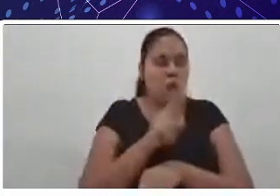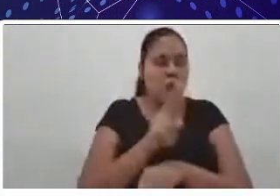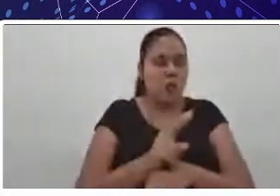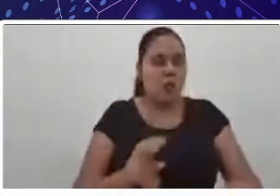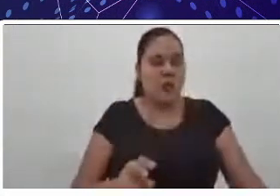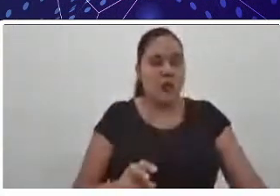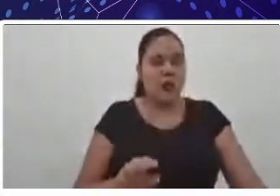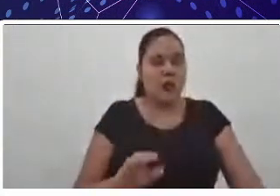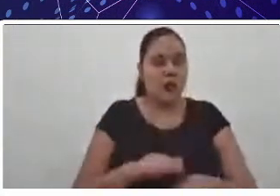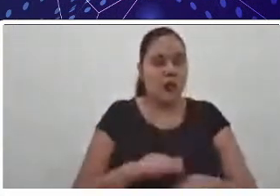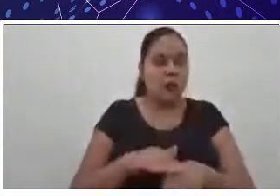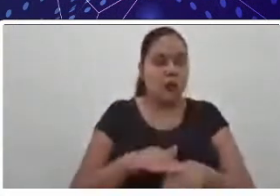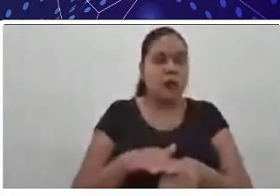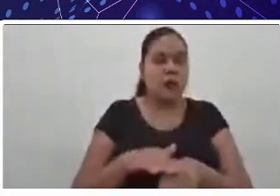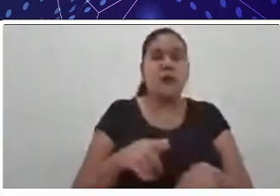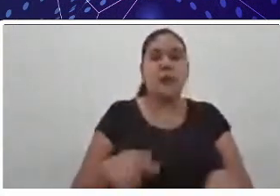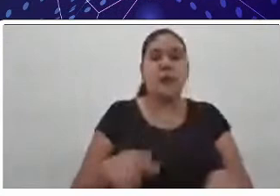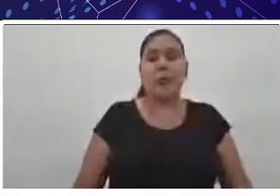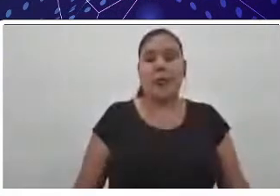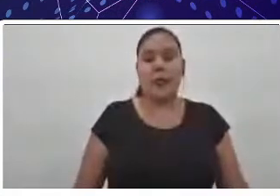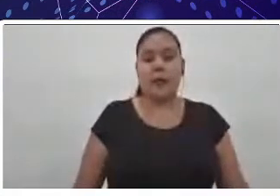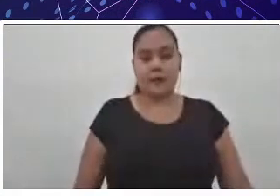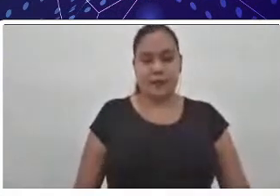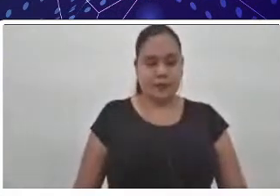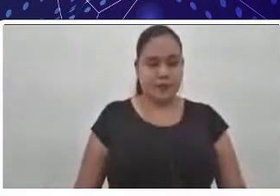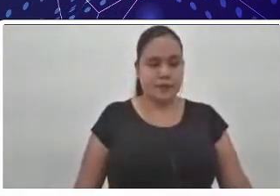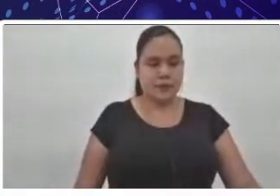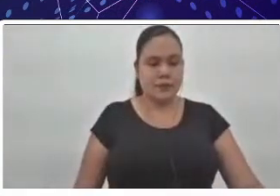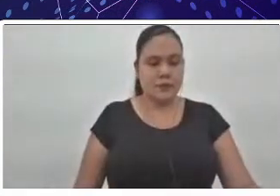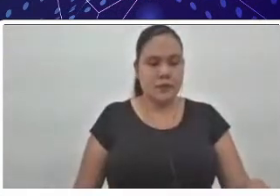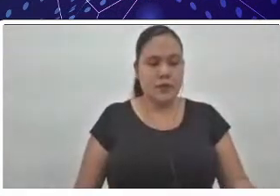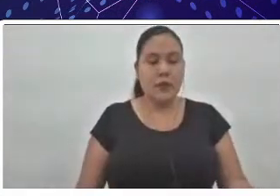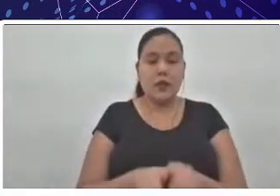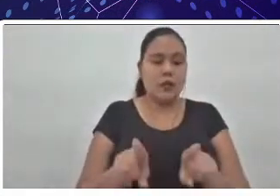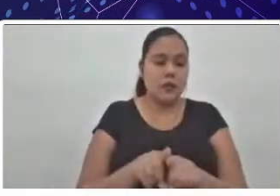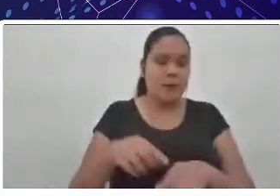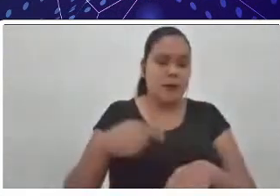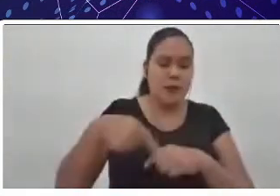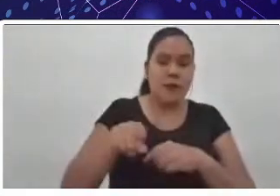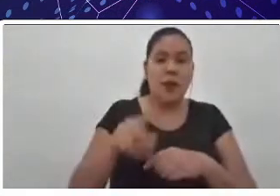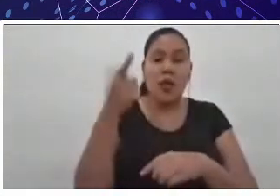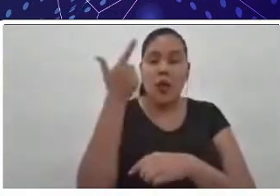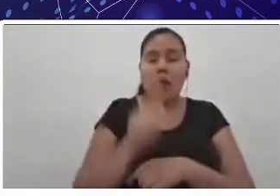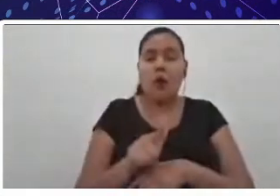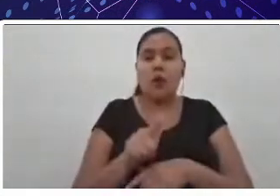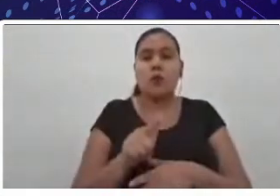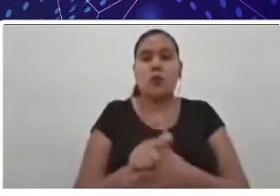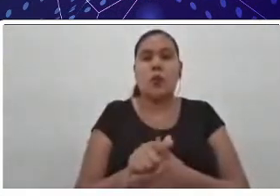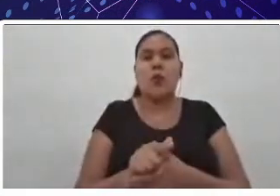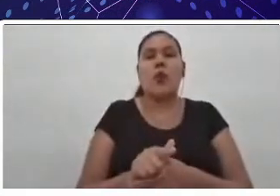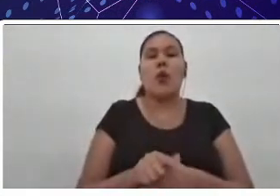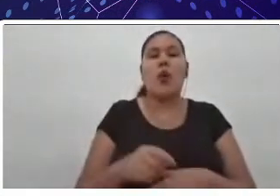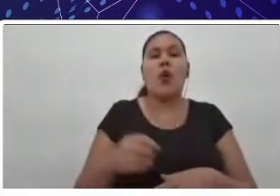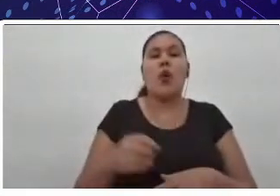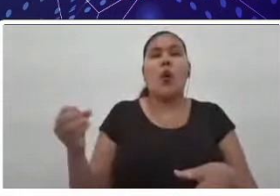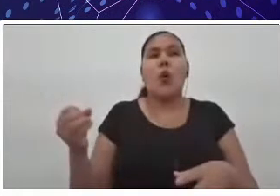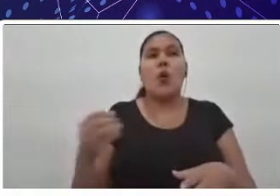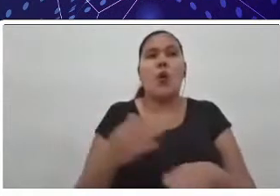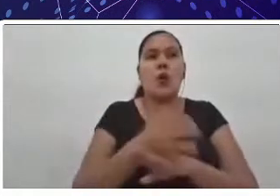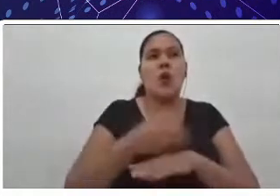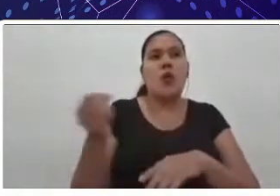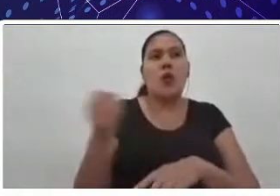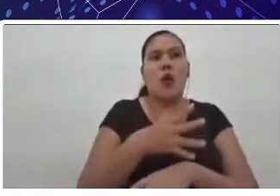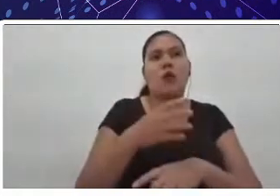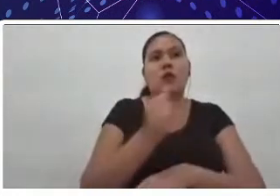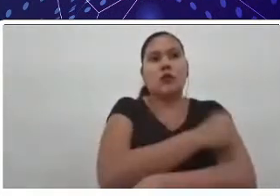pouco mais que agora em Engenharia de Pesca a gente também vai conseguir ingressar novos alunos além do Enem com a nota